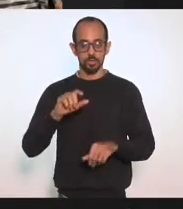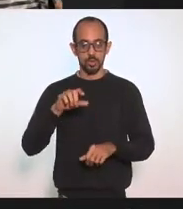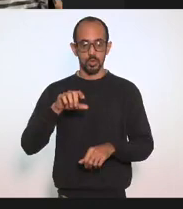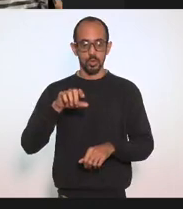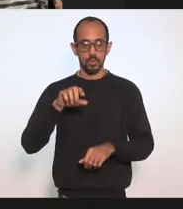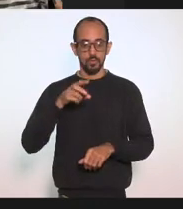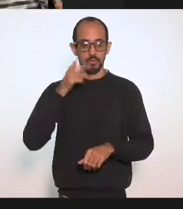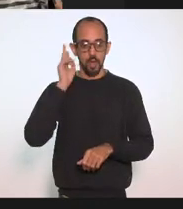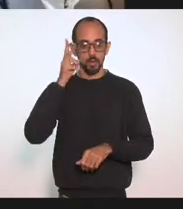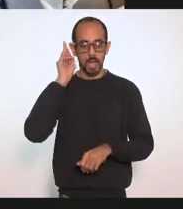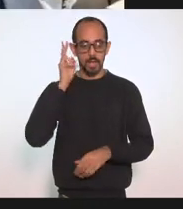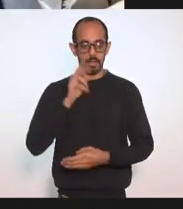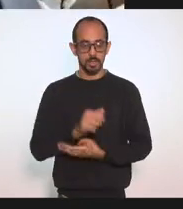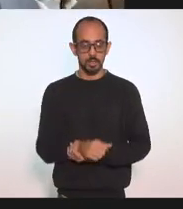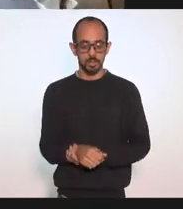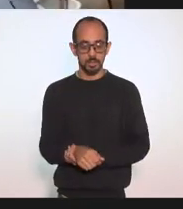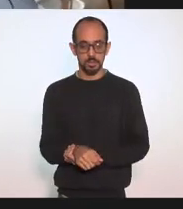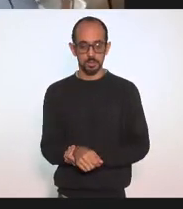Deixa eu anotar aqui